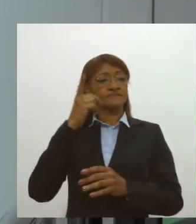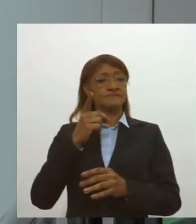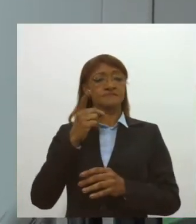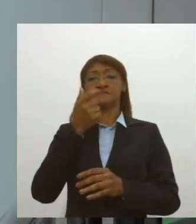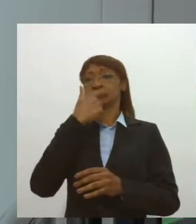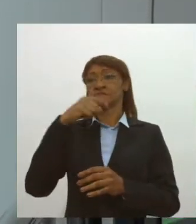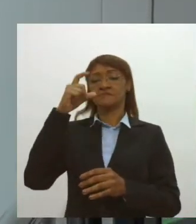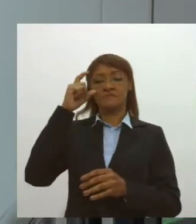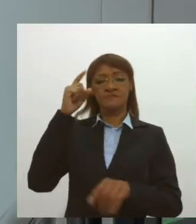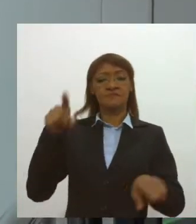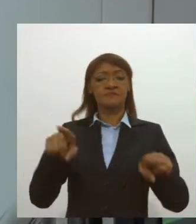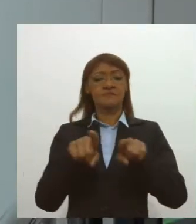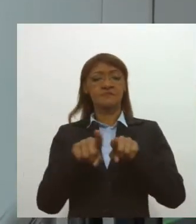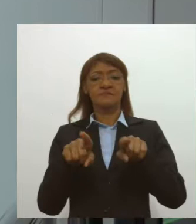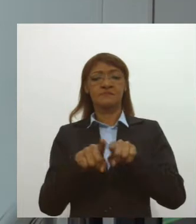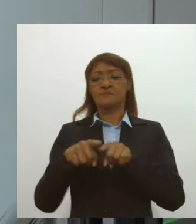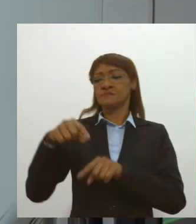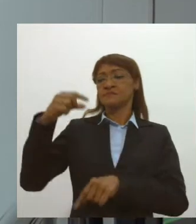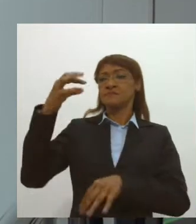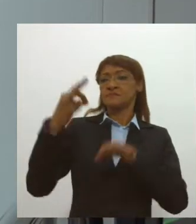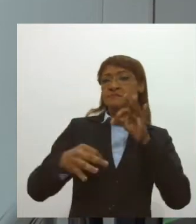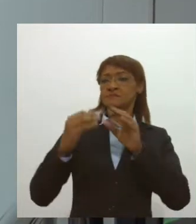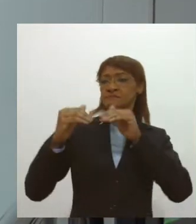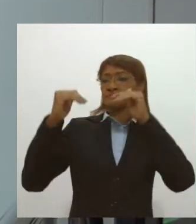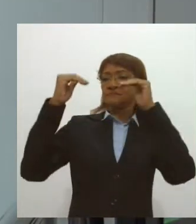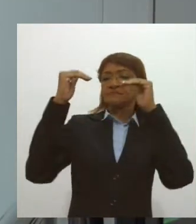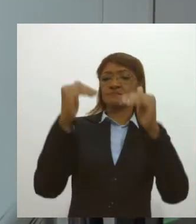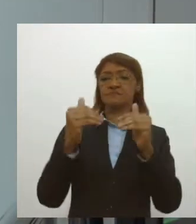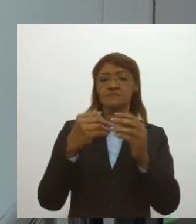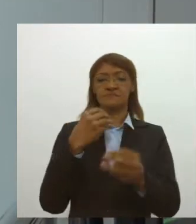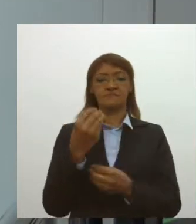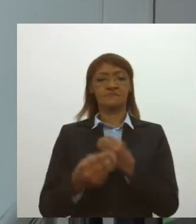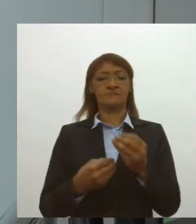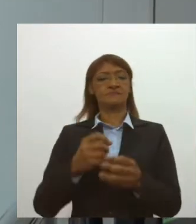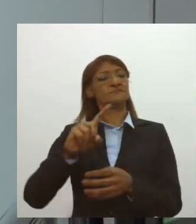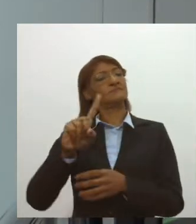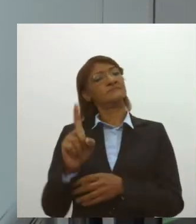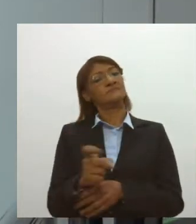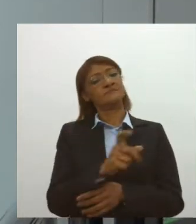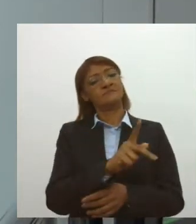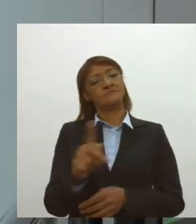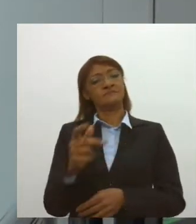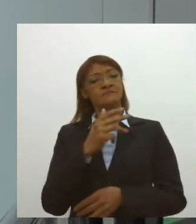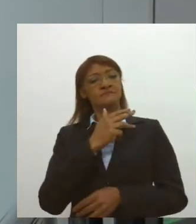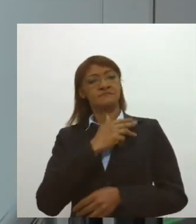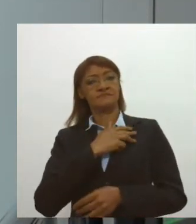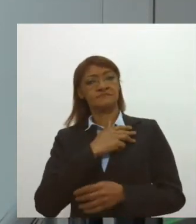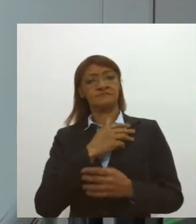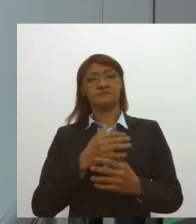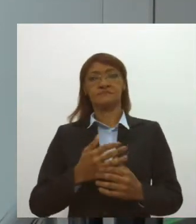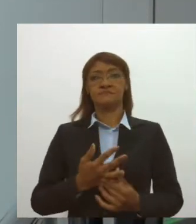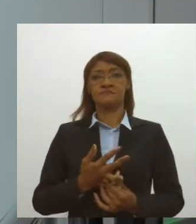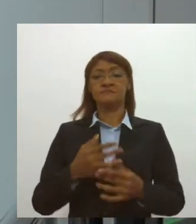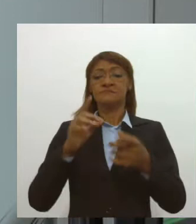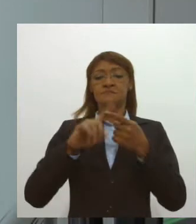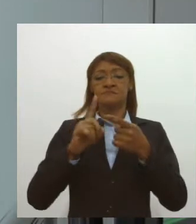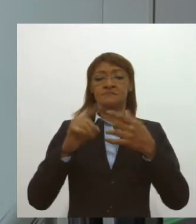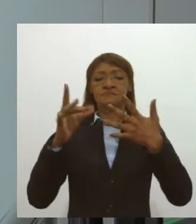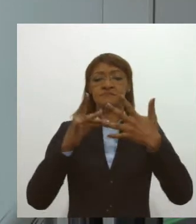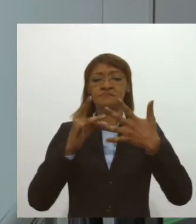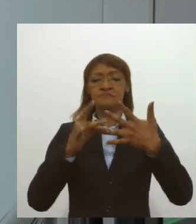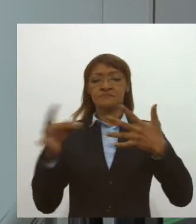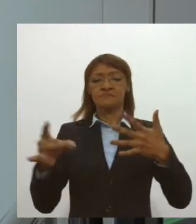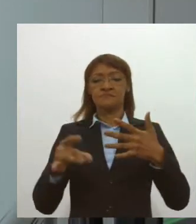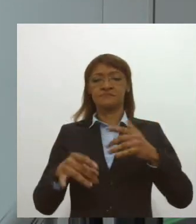comentou sobre a decisão do Supremo Tribunal Federal em relação ao ex-presidente Luiz Inácio Lula da Silva. Ele destacou que o